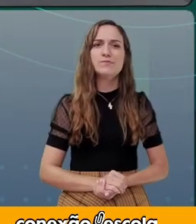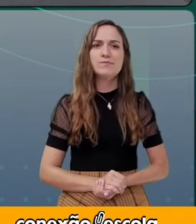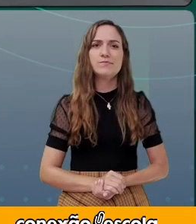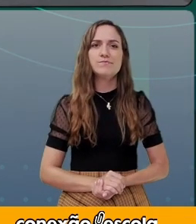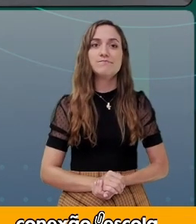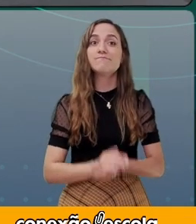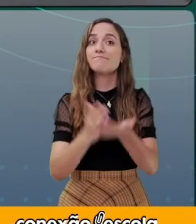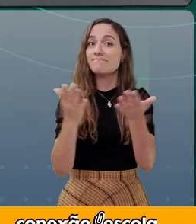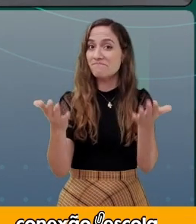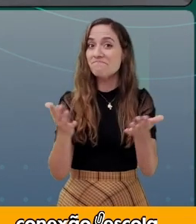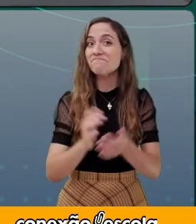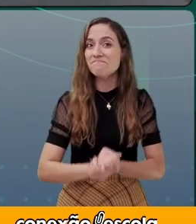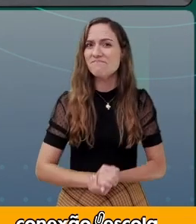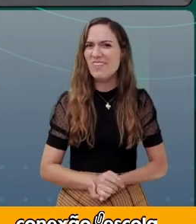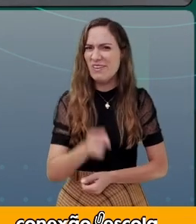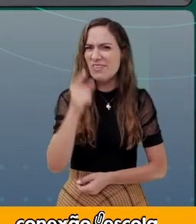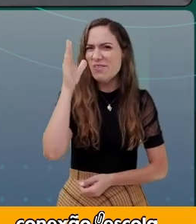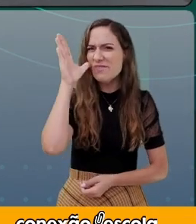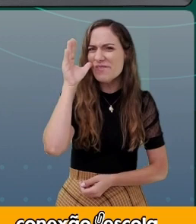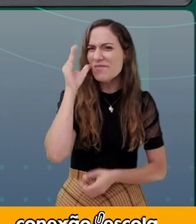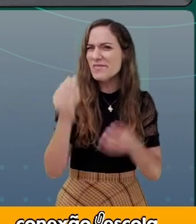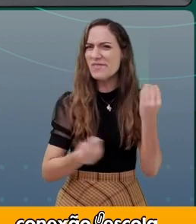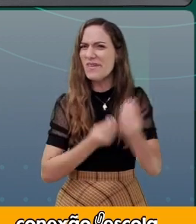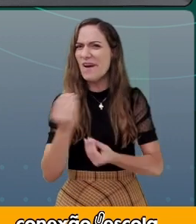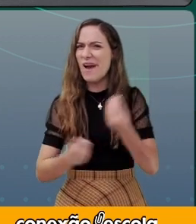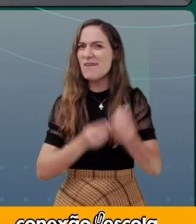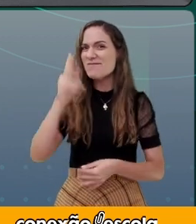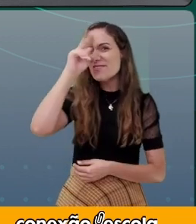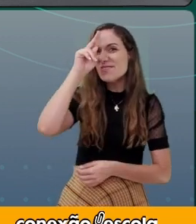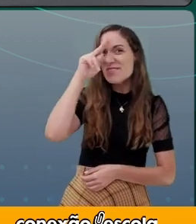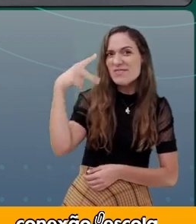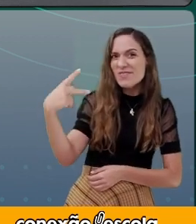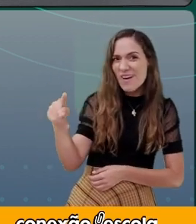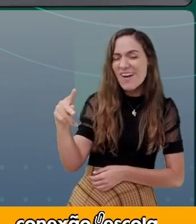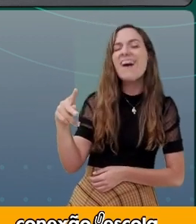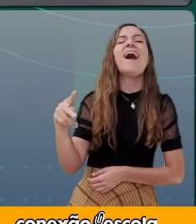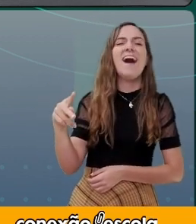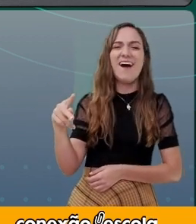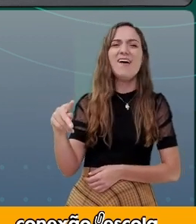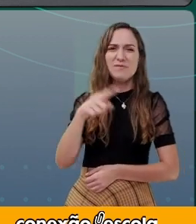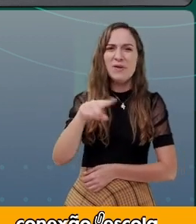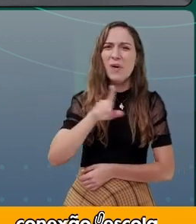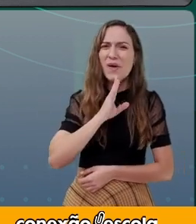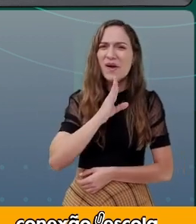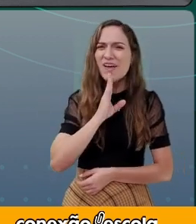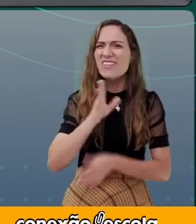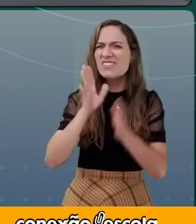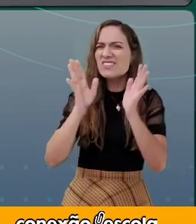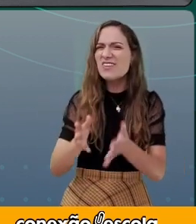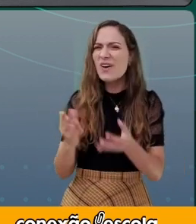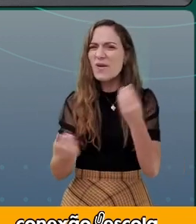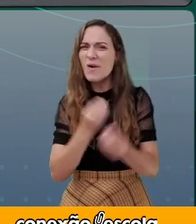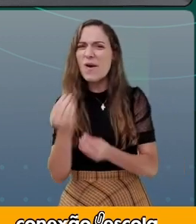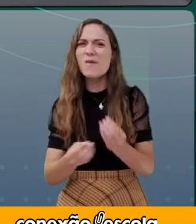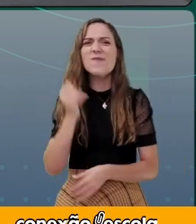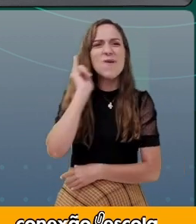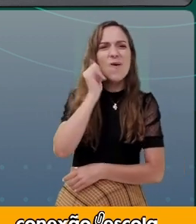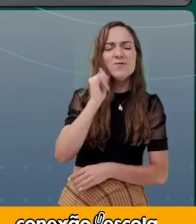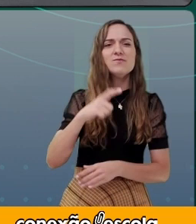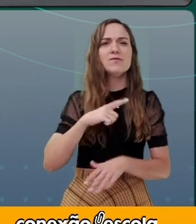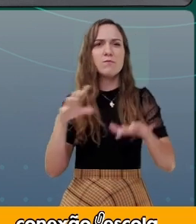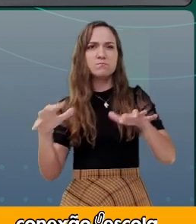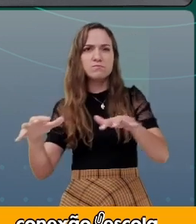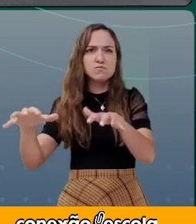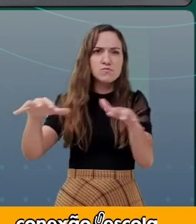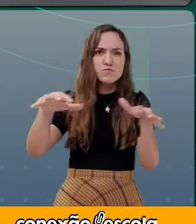E aí? Ficou curioso para saber sobre essa história? Já ouviu falar em contos de assombração?